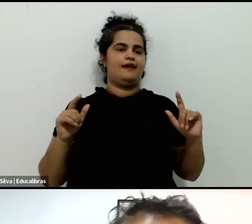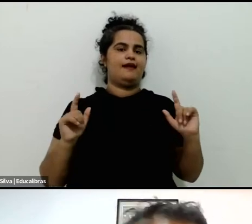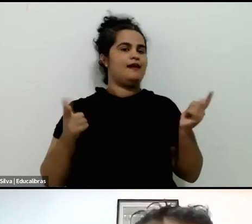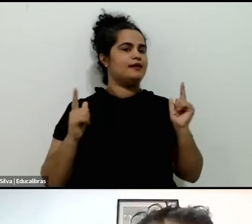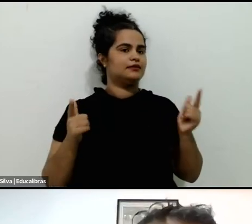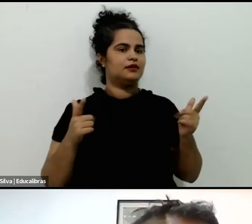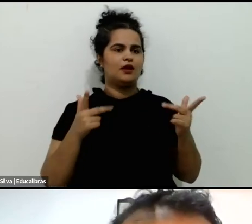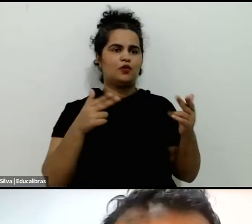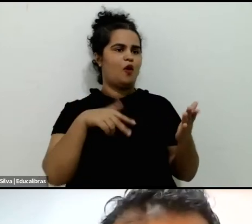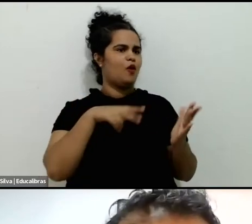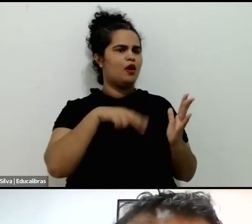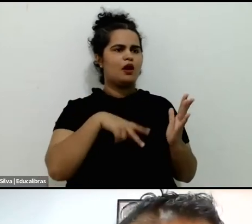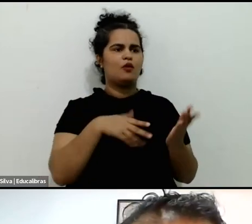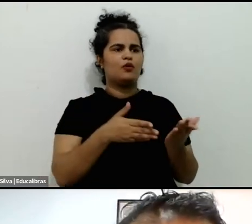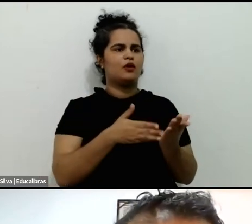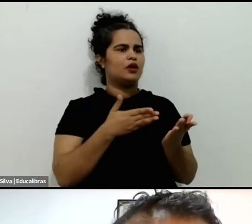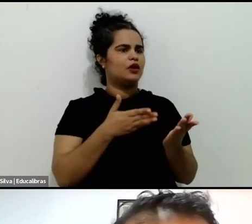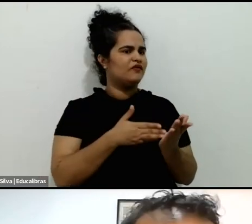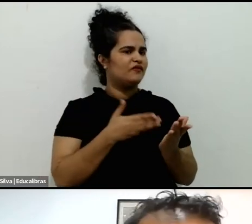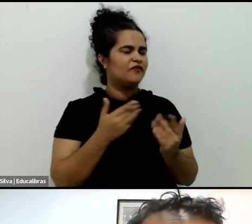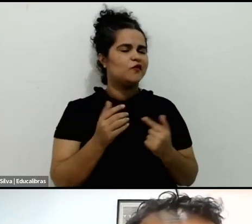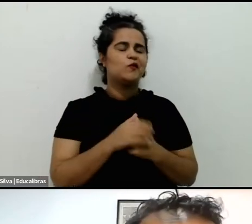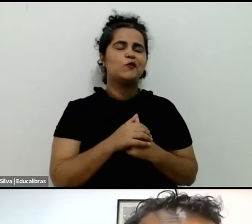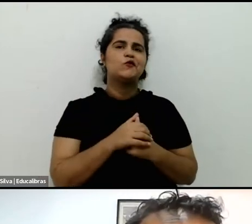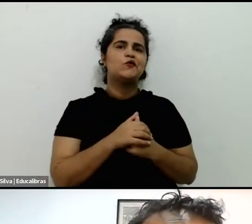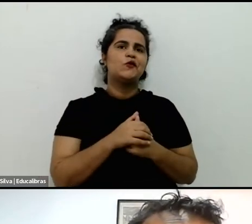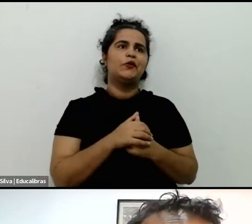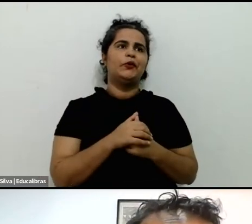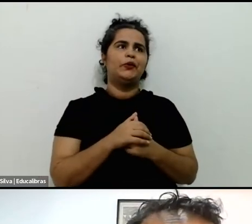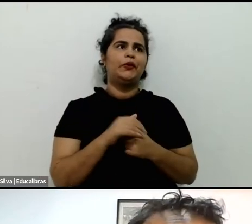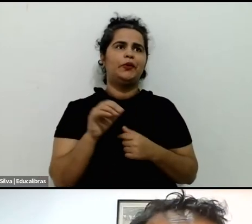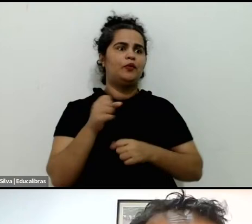as others have talked about cooking a fine meal.